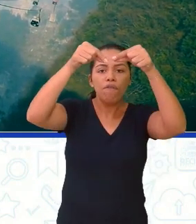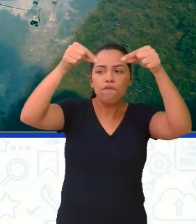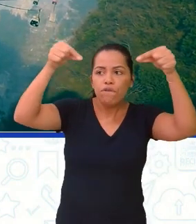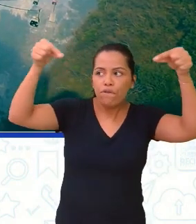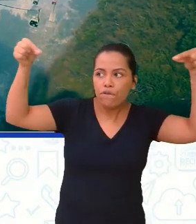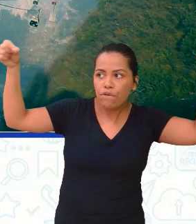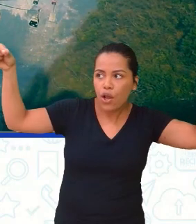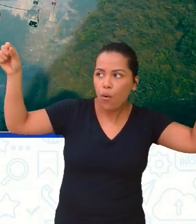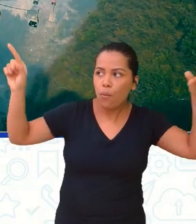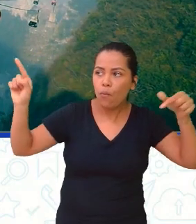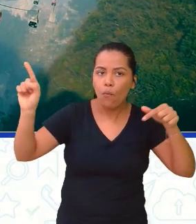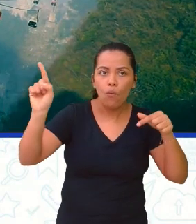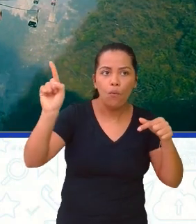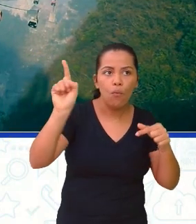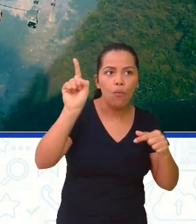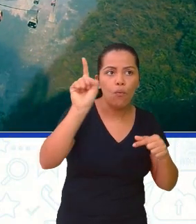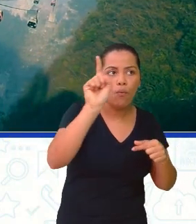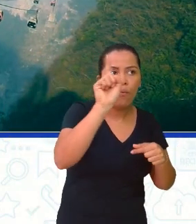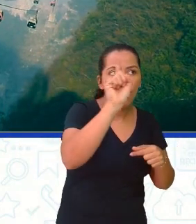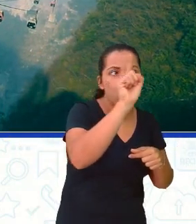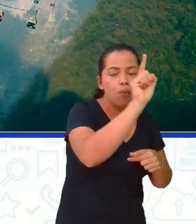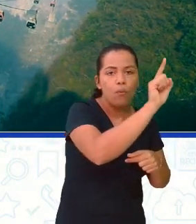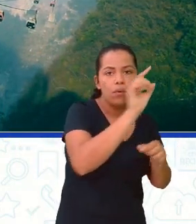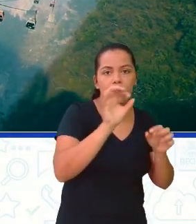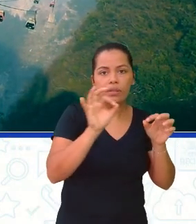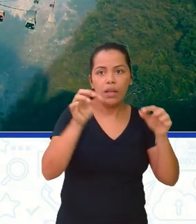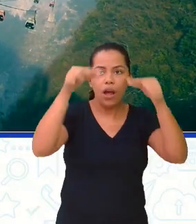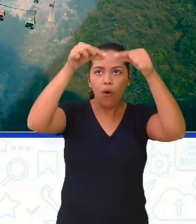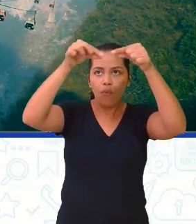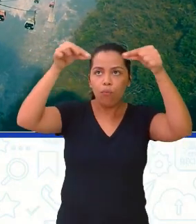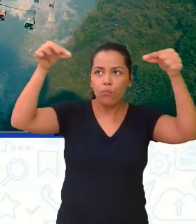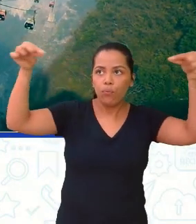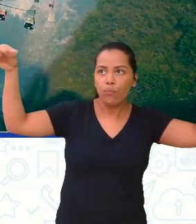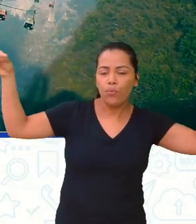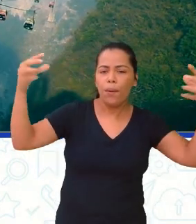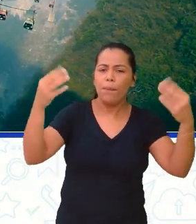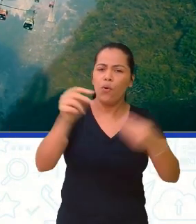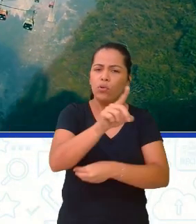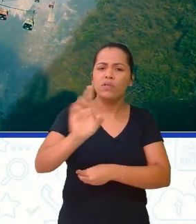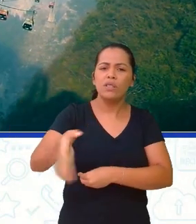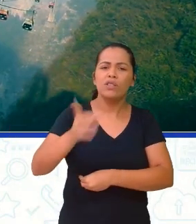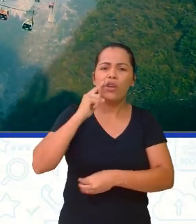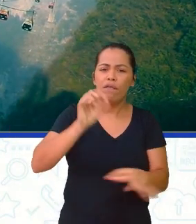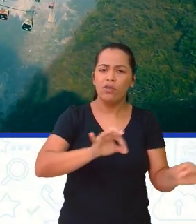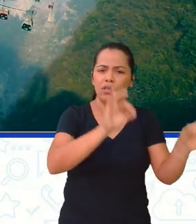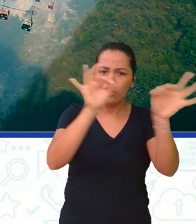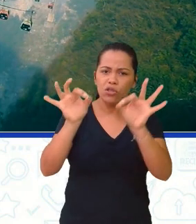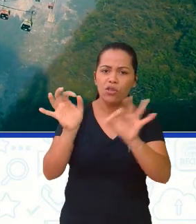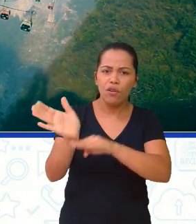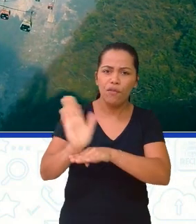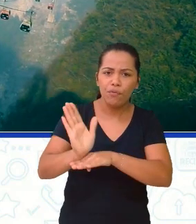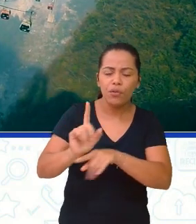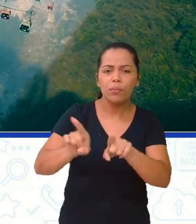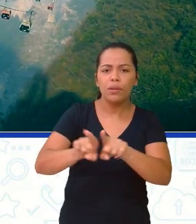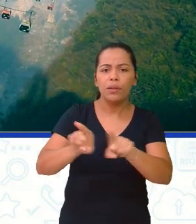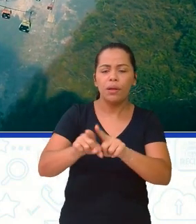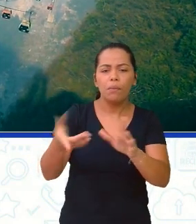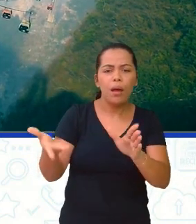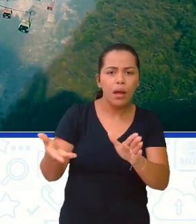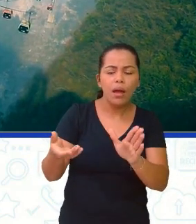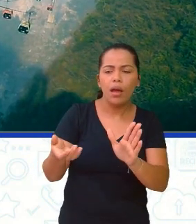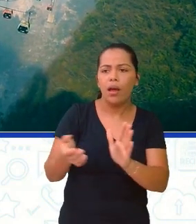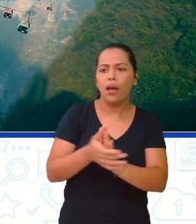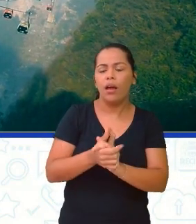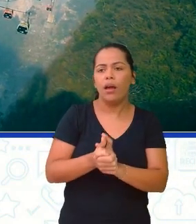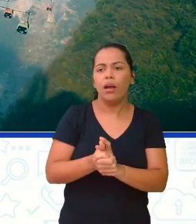de apoio aí. Então, acredito que muitos de vocês já devem ter visto em filmes, já podem ter visto em documentários.